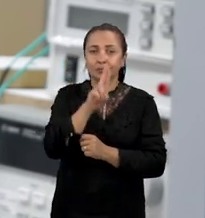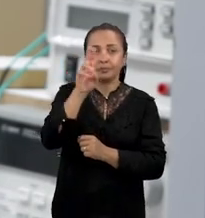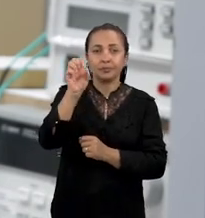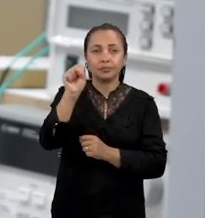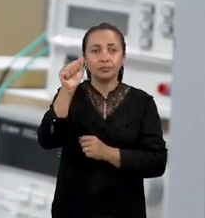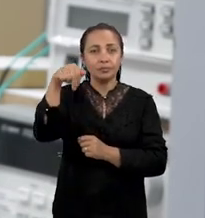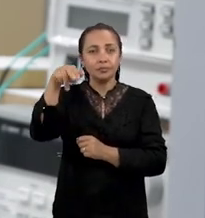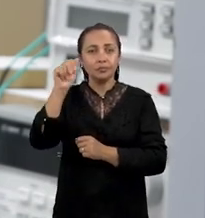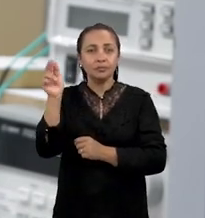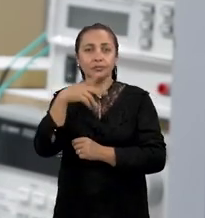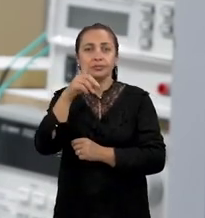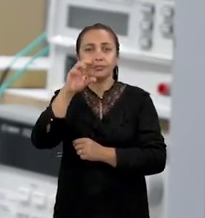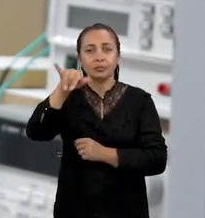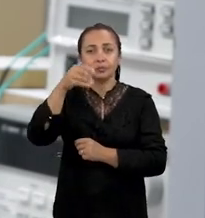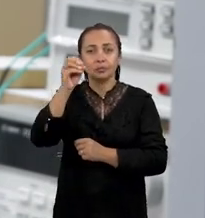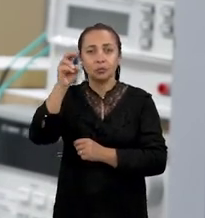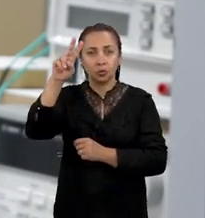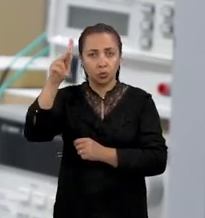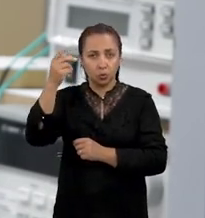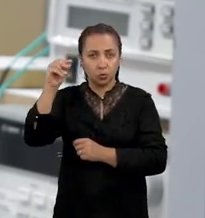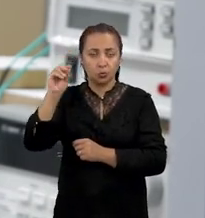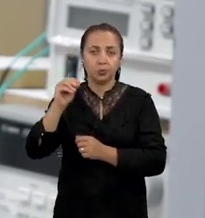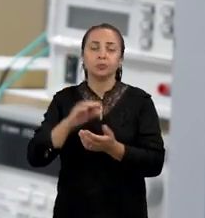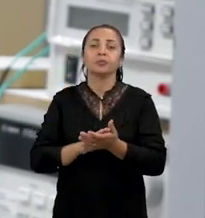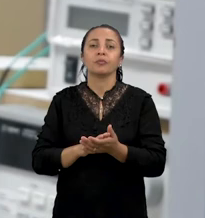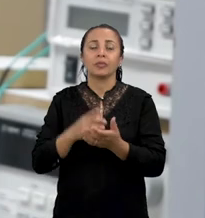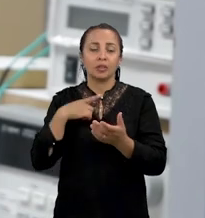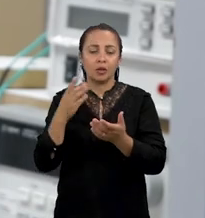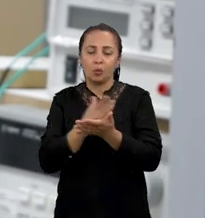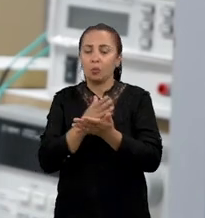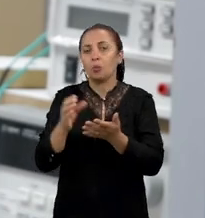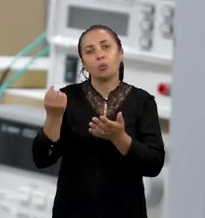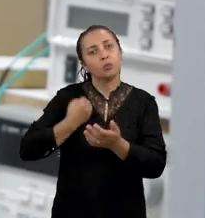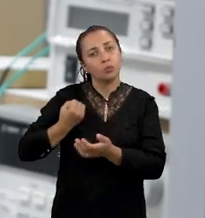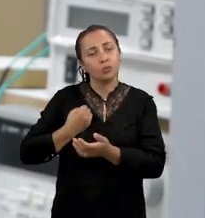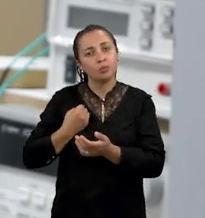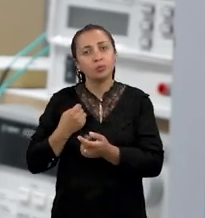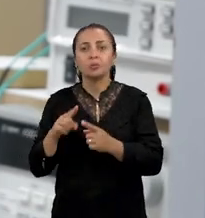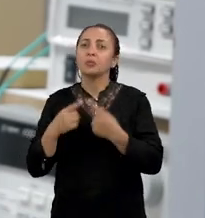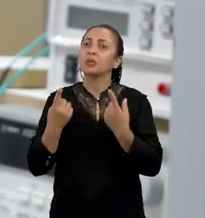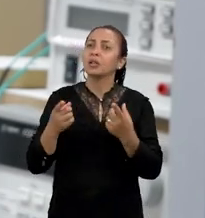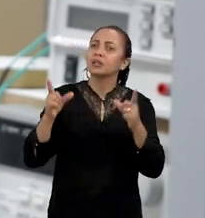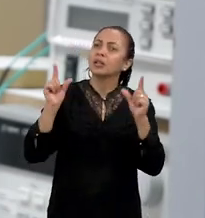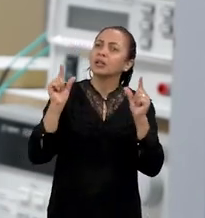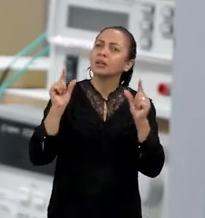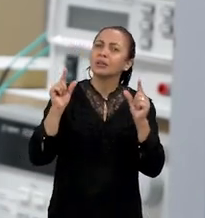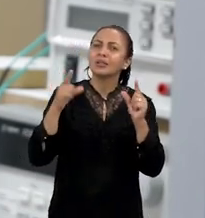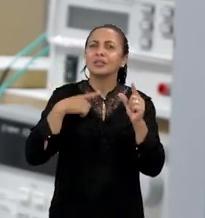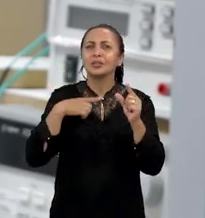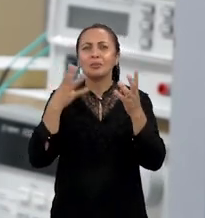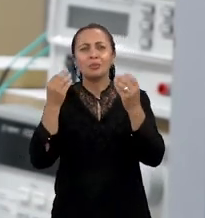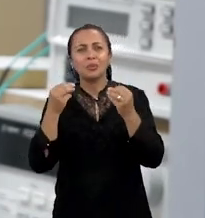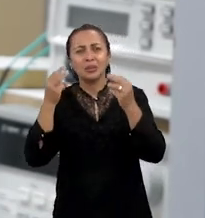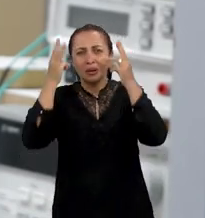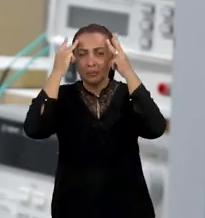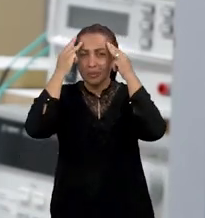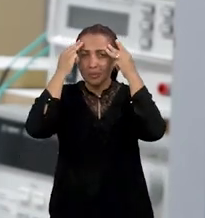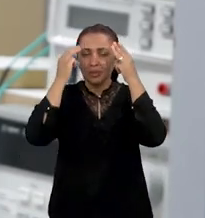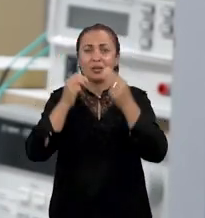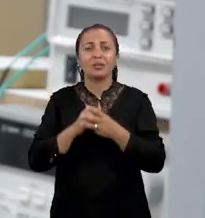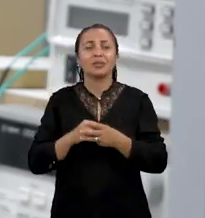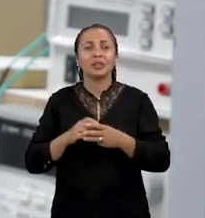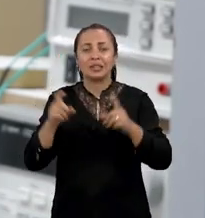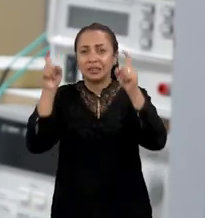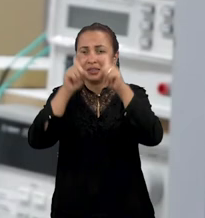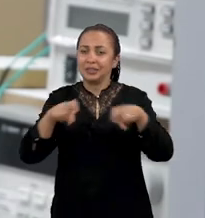onde a gente já tinha alguns algoritmos, só que esses algoritmos consumiam muita memória de